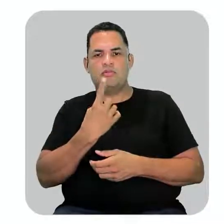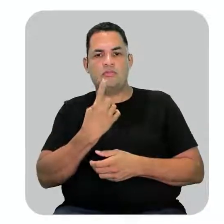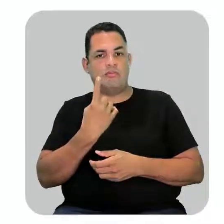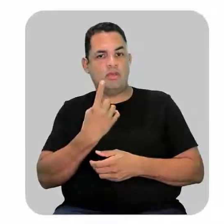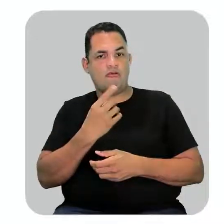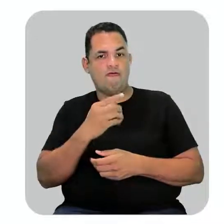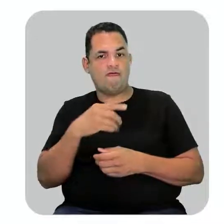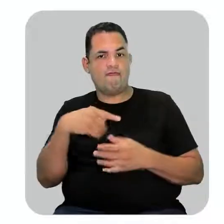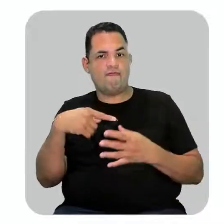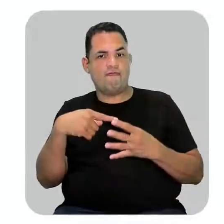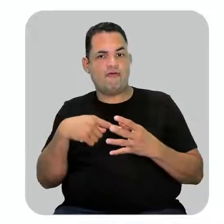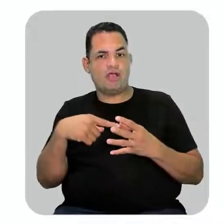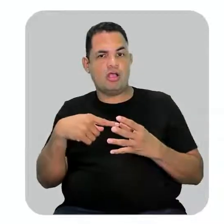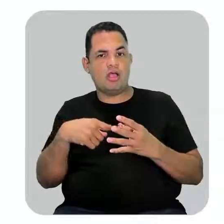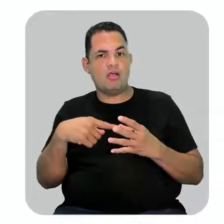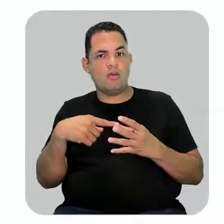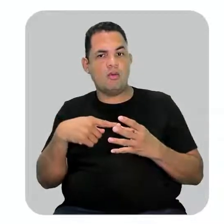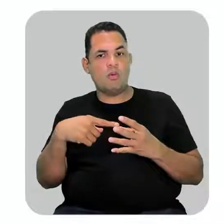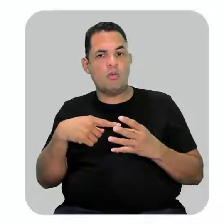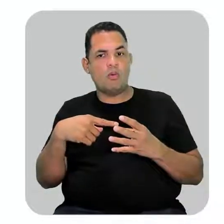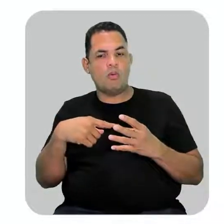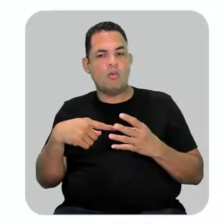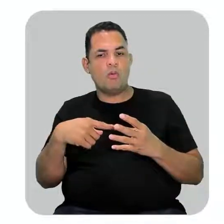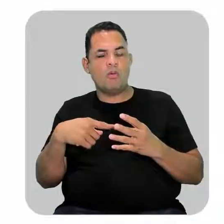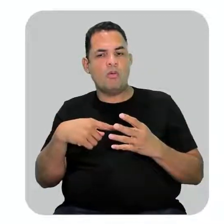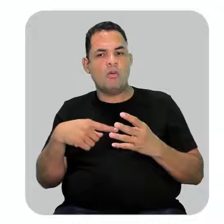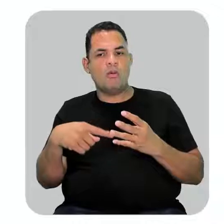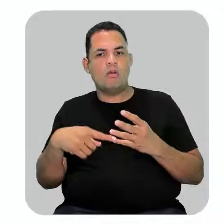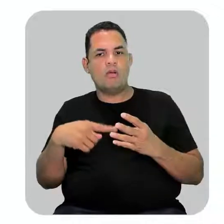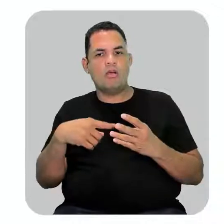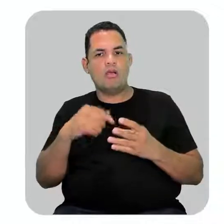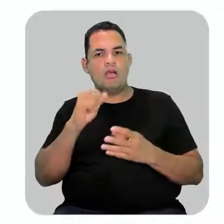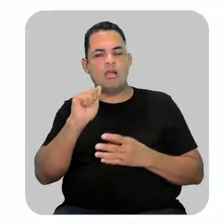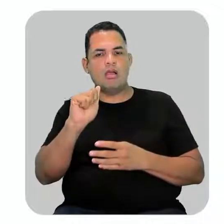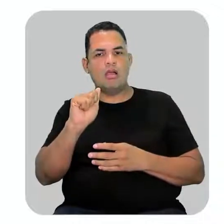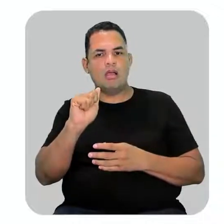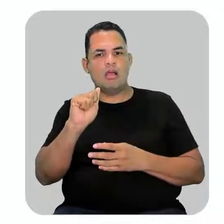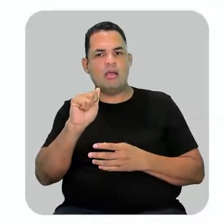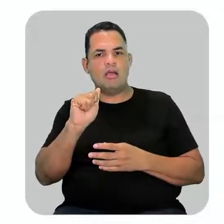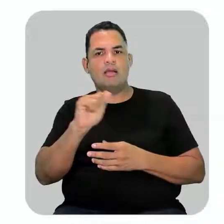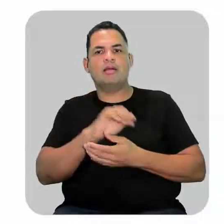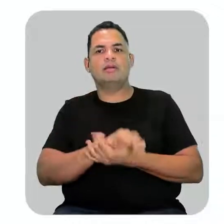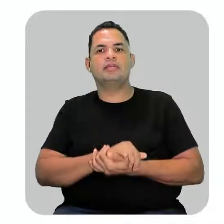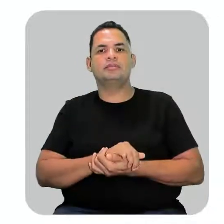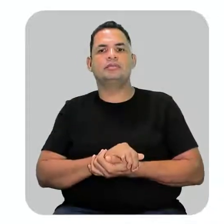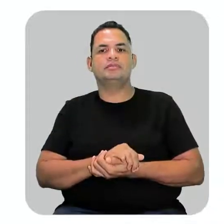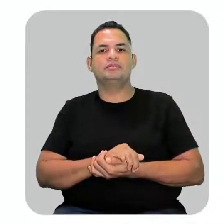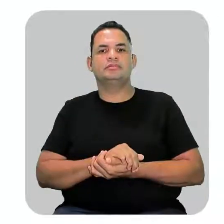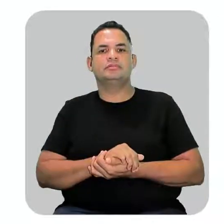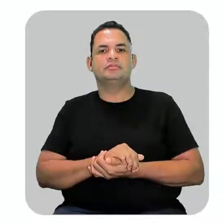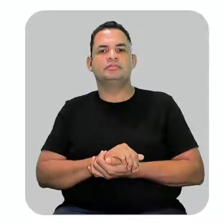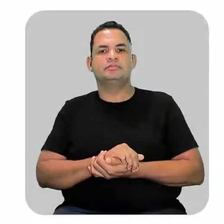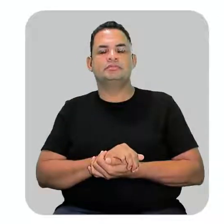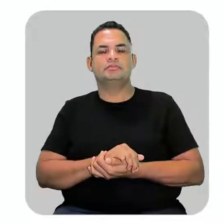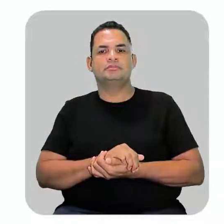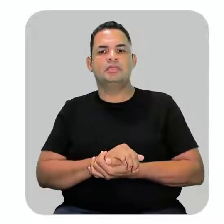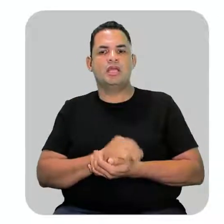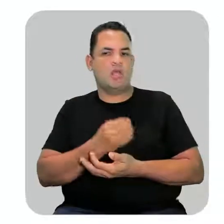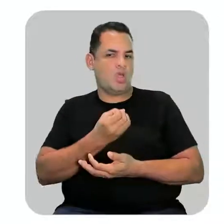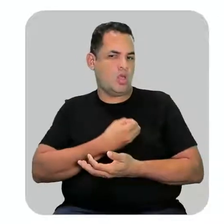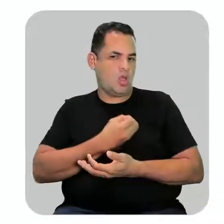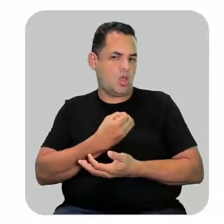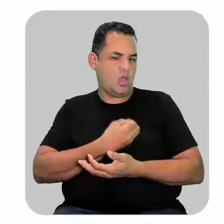a então vai ficar ó que tá 2,5 o é esse 2,5 professora é o número do